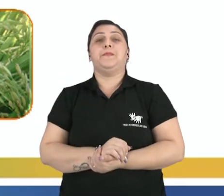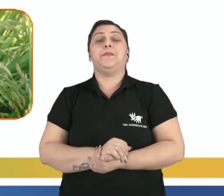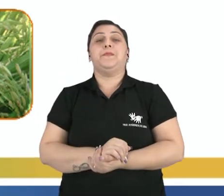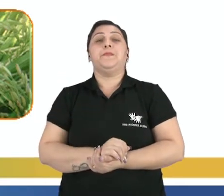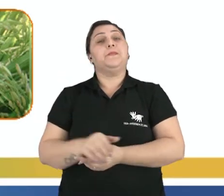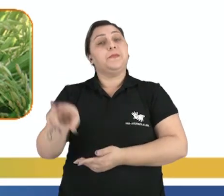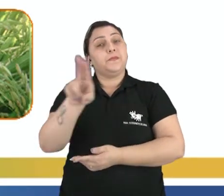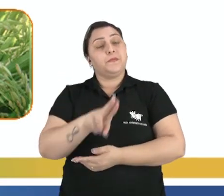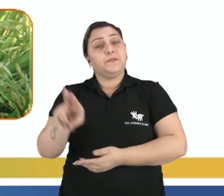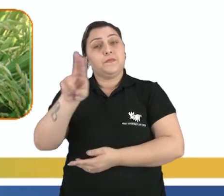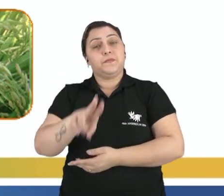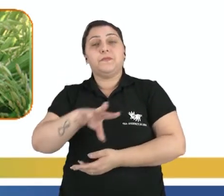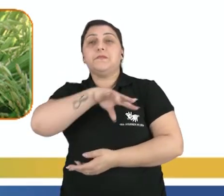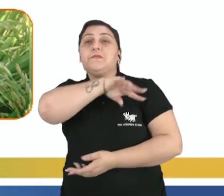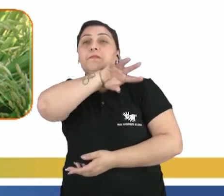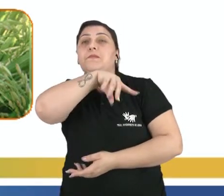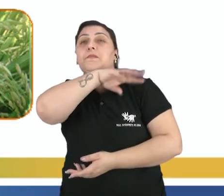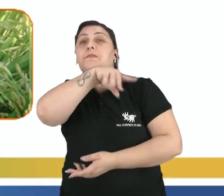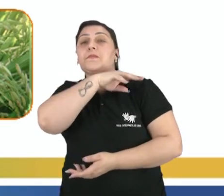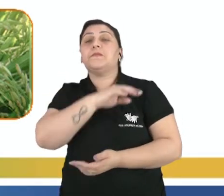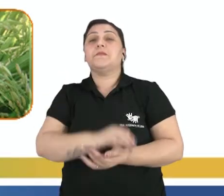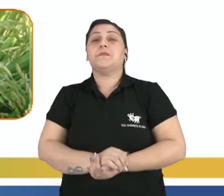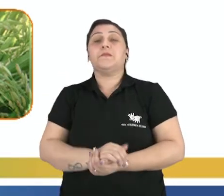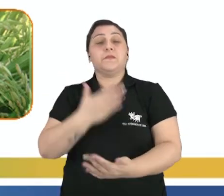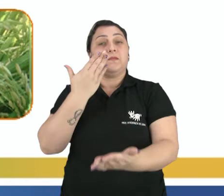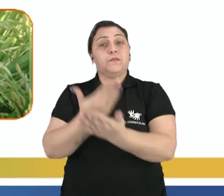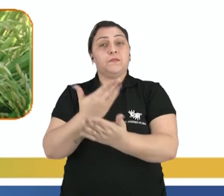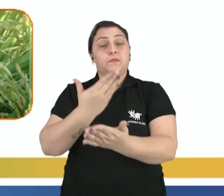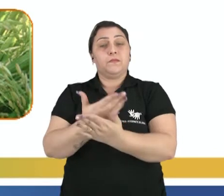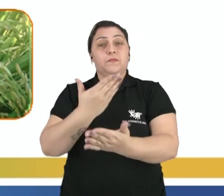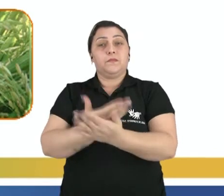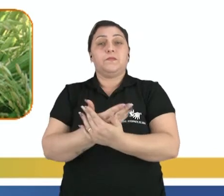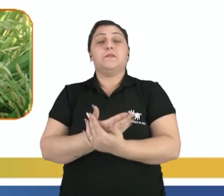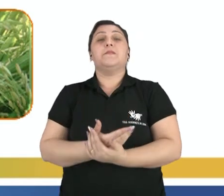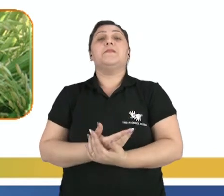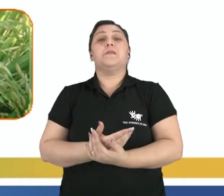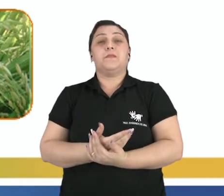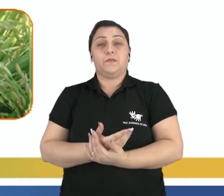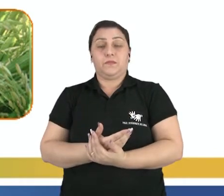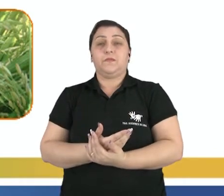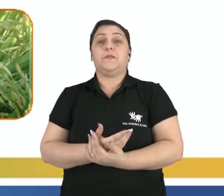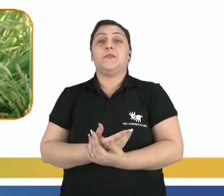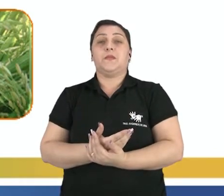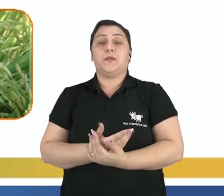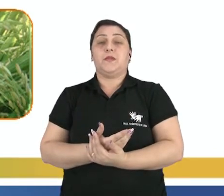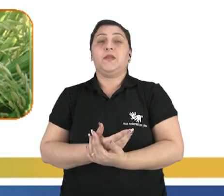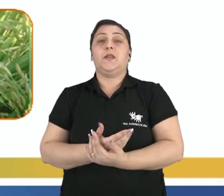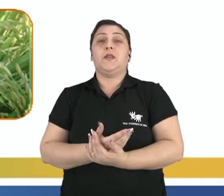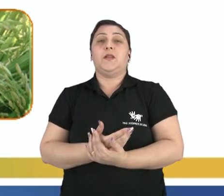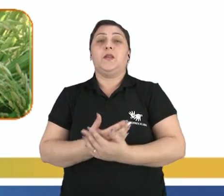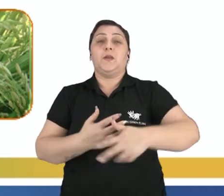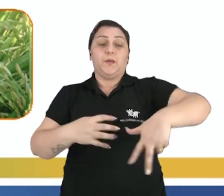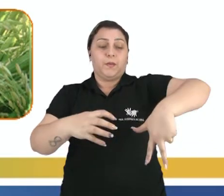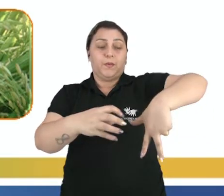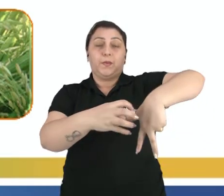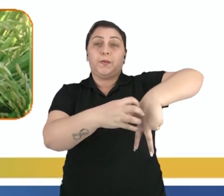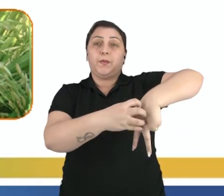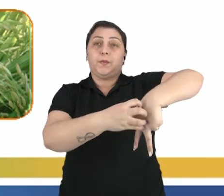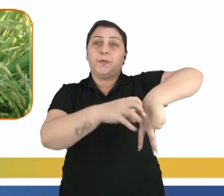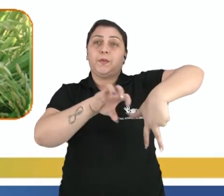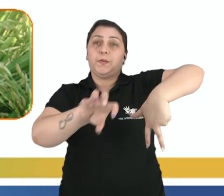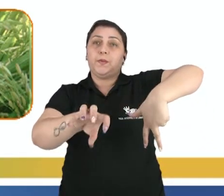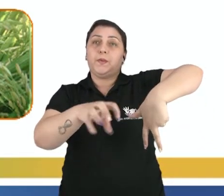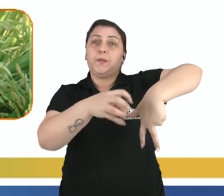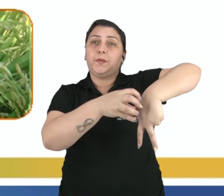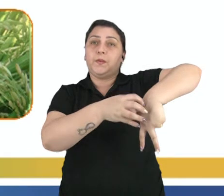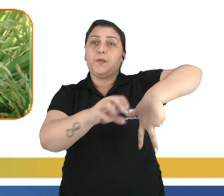Essa utilização desses animais é para o estudo, para órgãos de transplante, tá, gente? Para que eles consigam fabricar